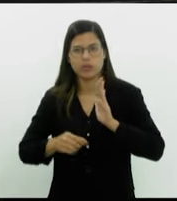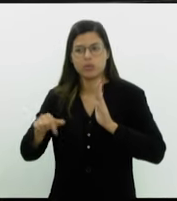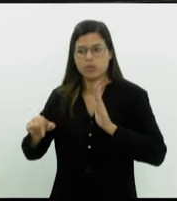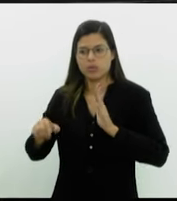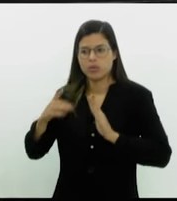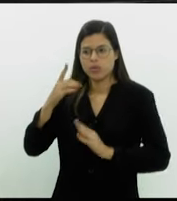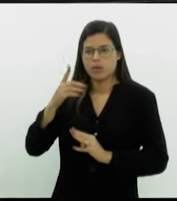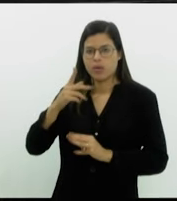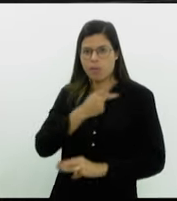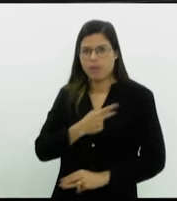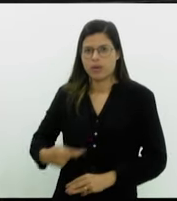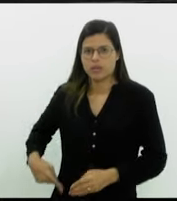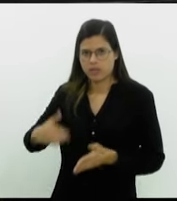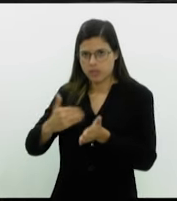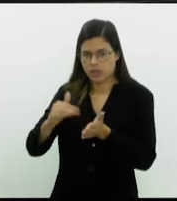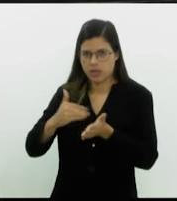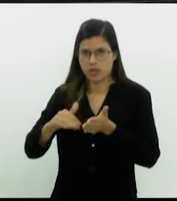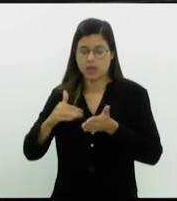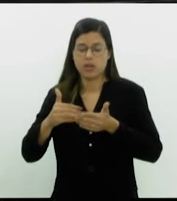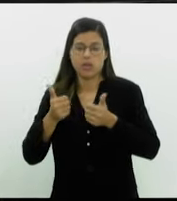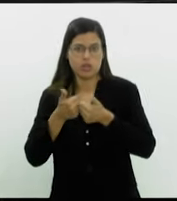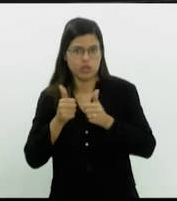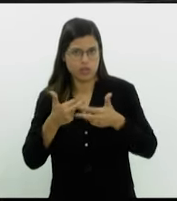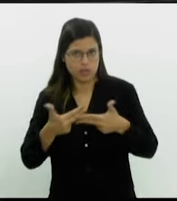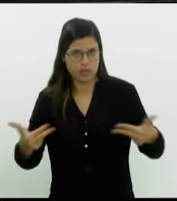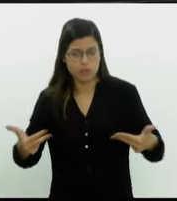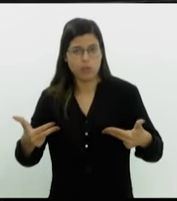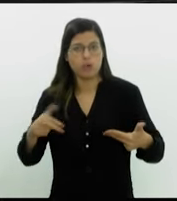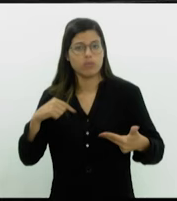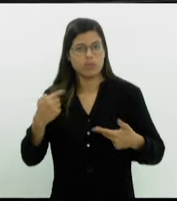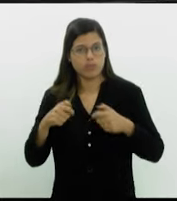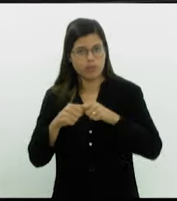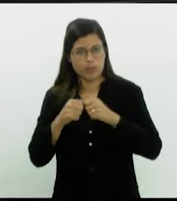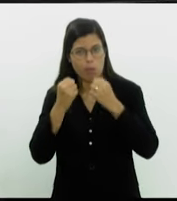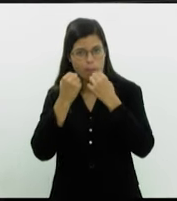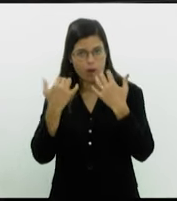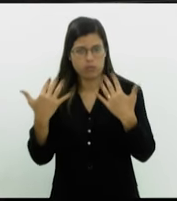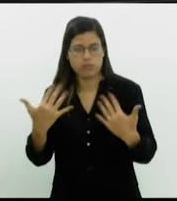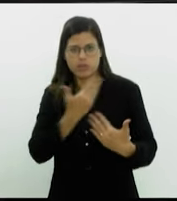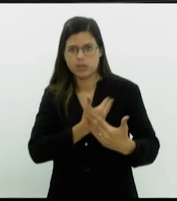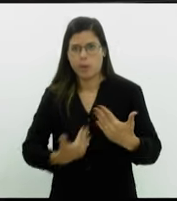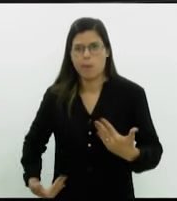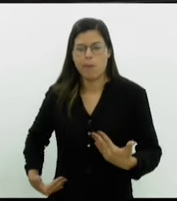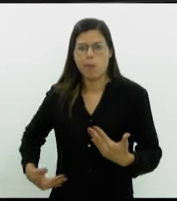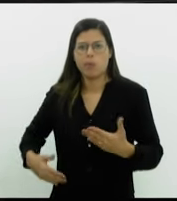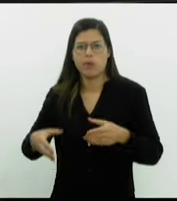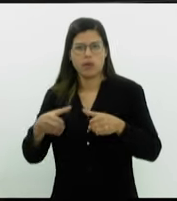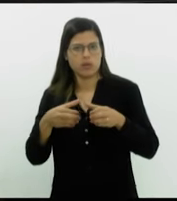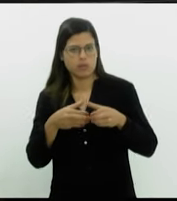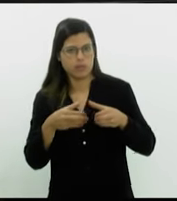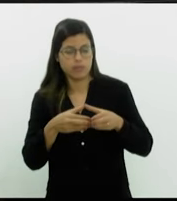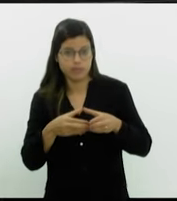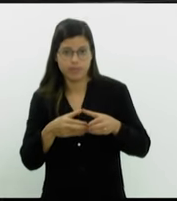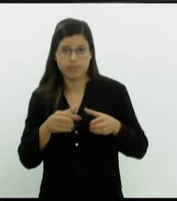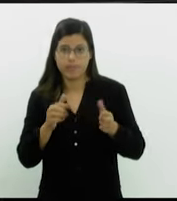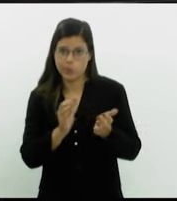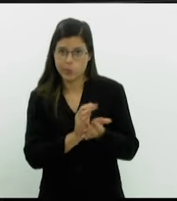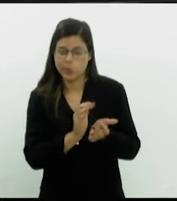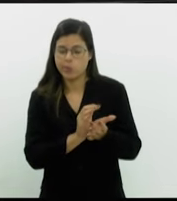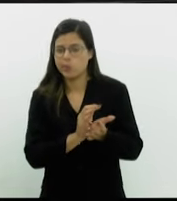com ele ontem que vamos fazer uma audiência pública conjunta exatamente